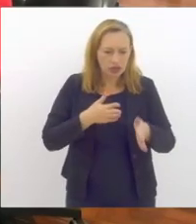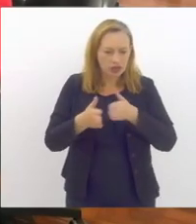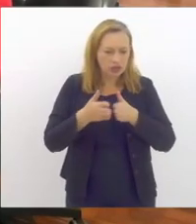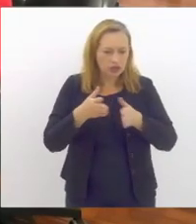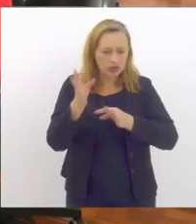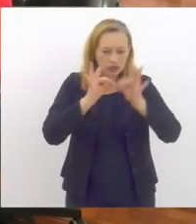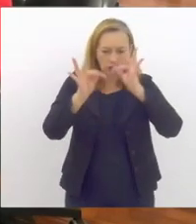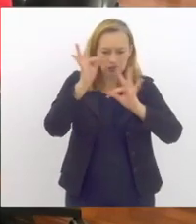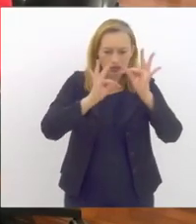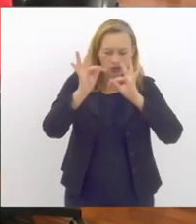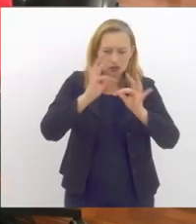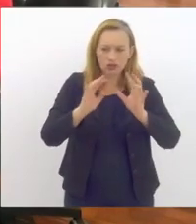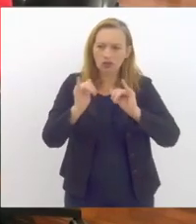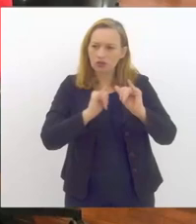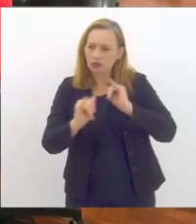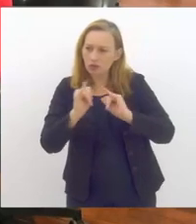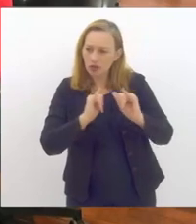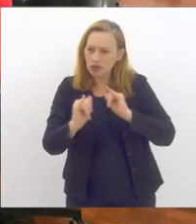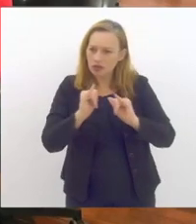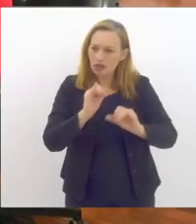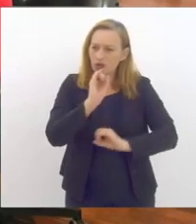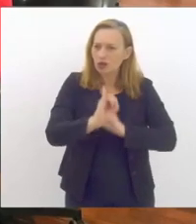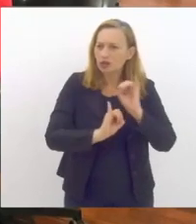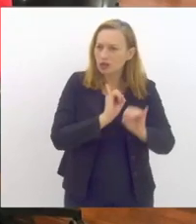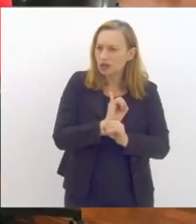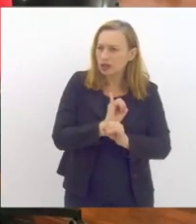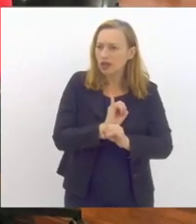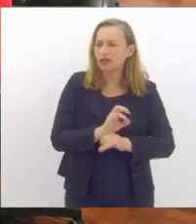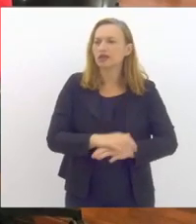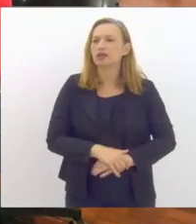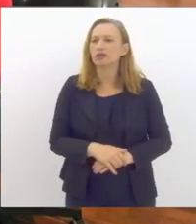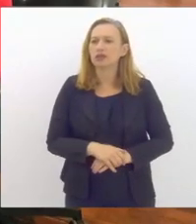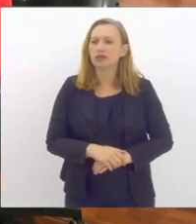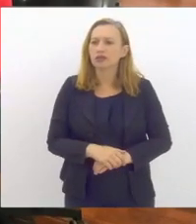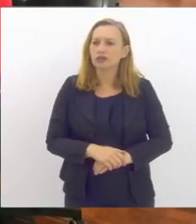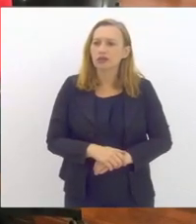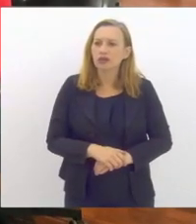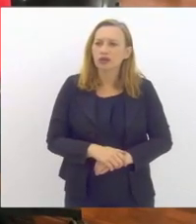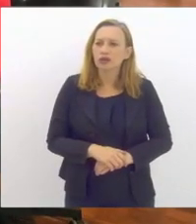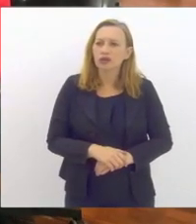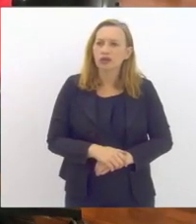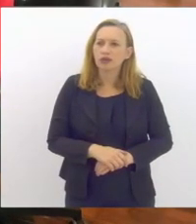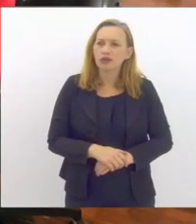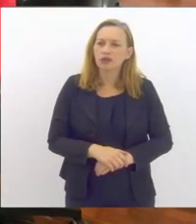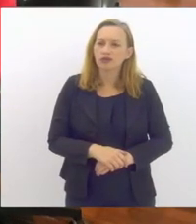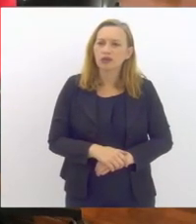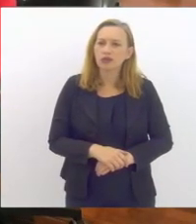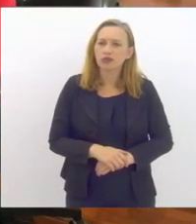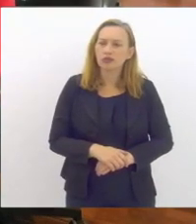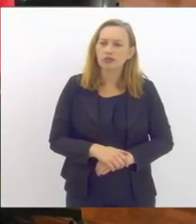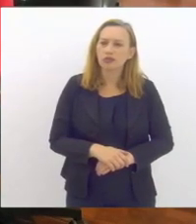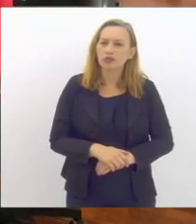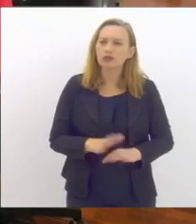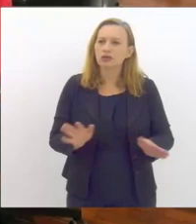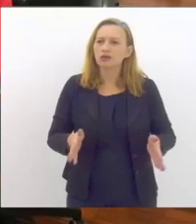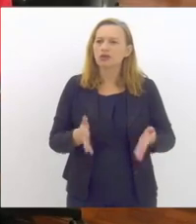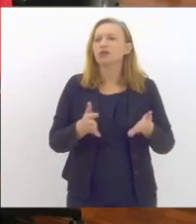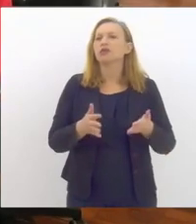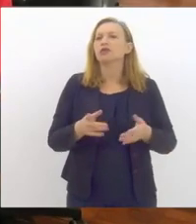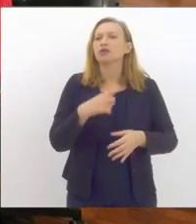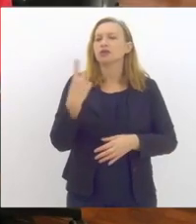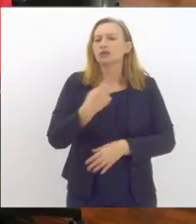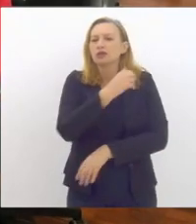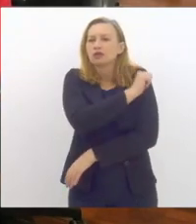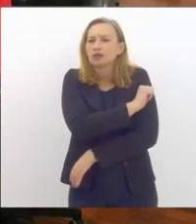informatização internet propriamente disso prejudicou o desempenho dos nossos alunos especial da rede